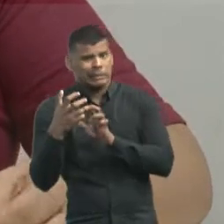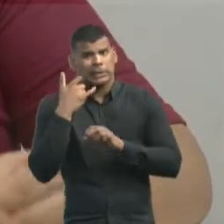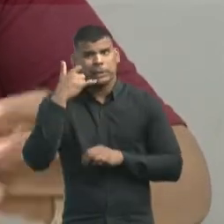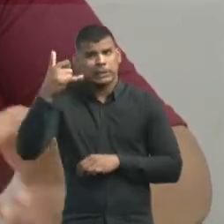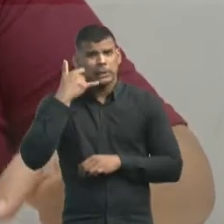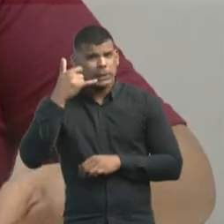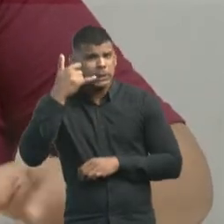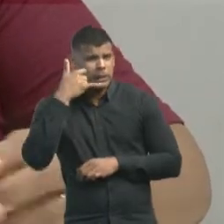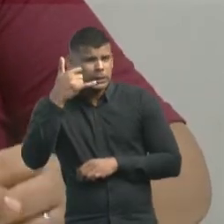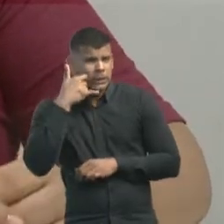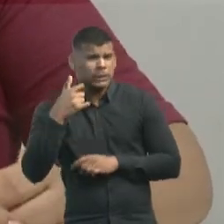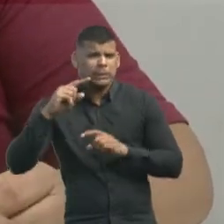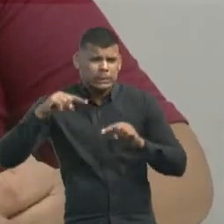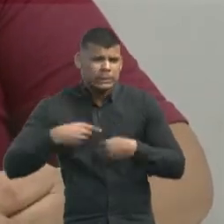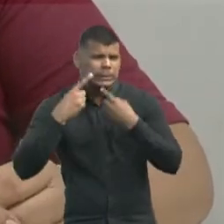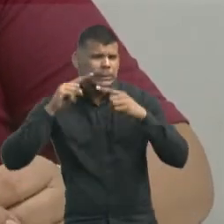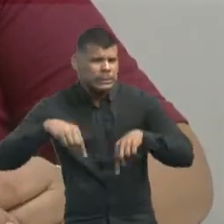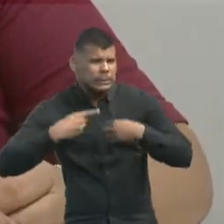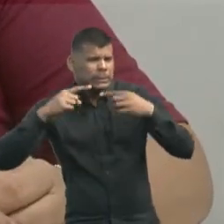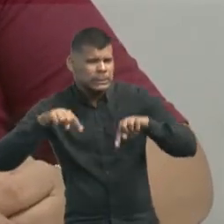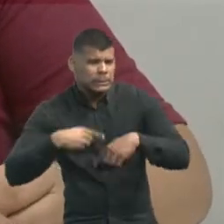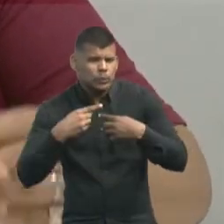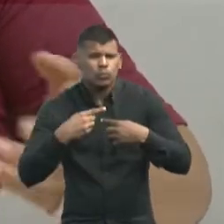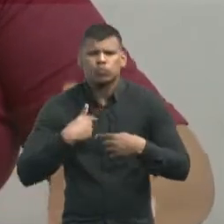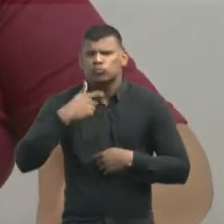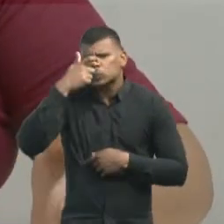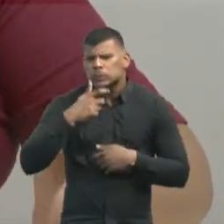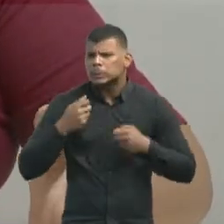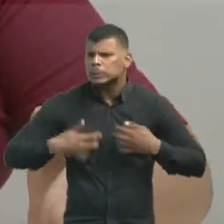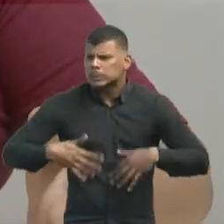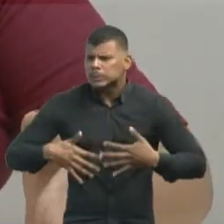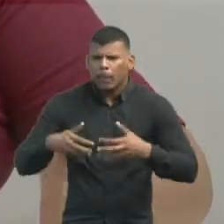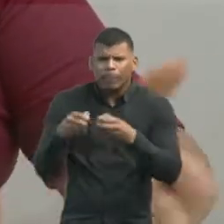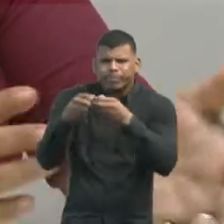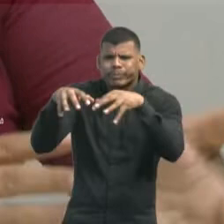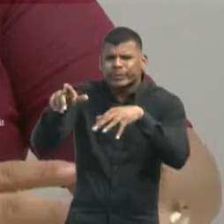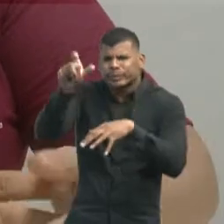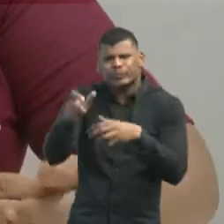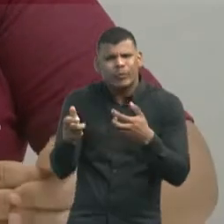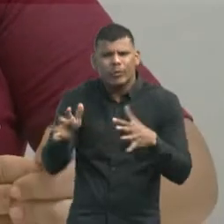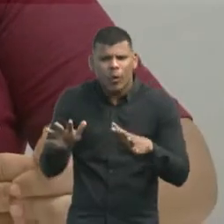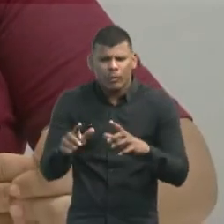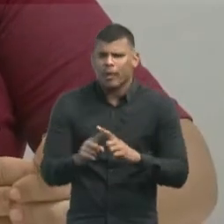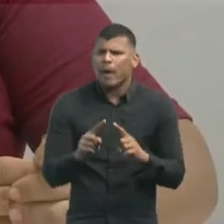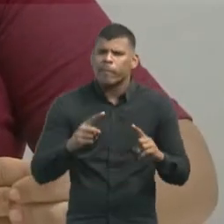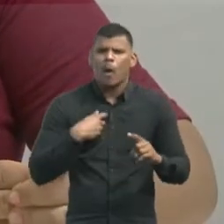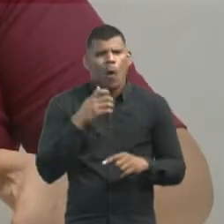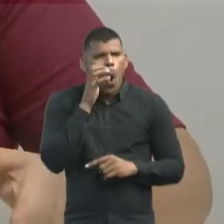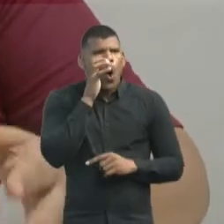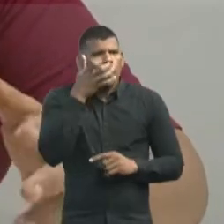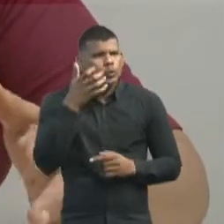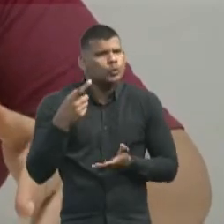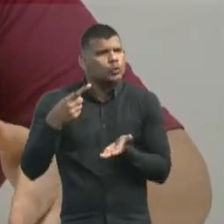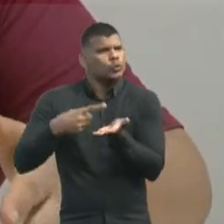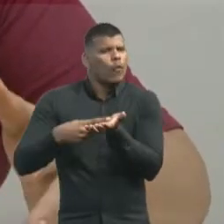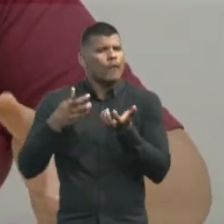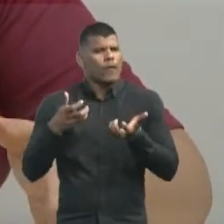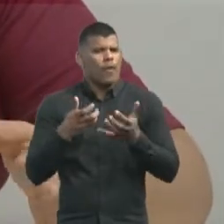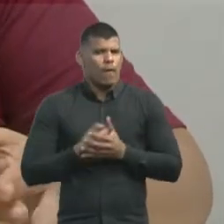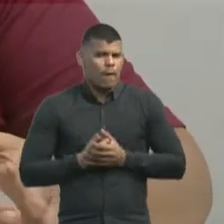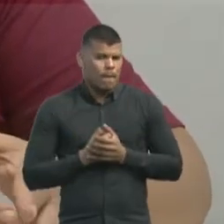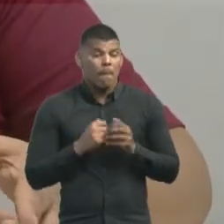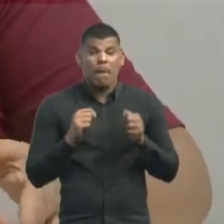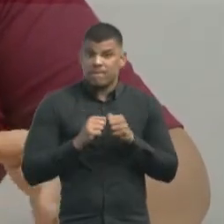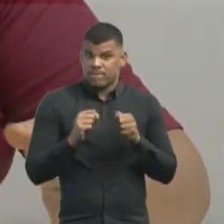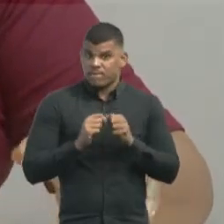ligava, ela me insultava, e eu não queria prejudicá-la, mas eu também queria resolver o meu problema. Aí marquei a